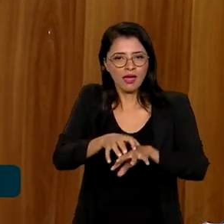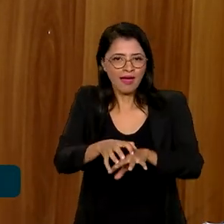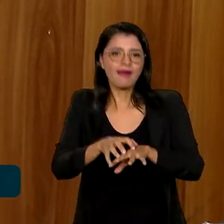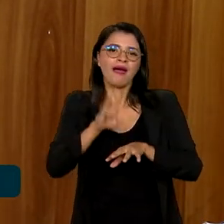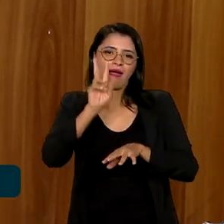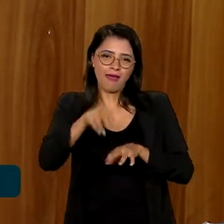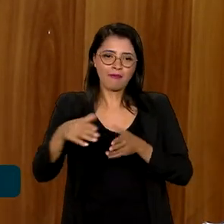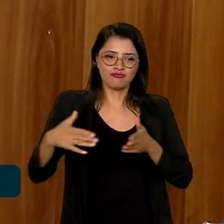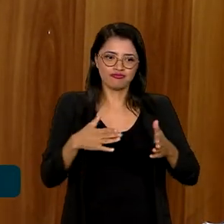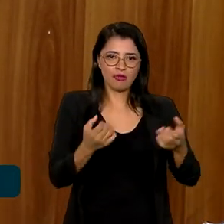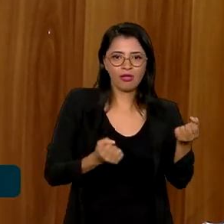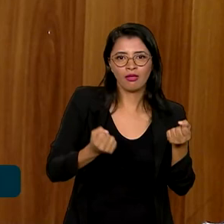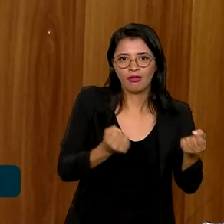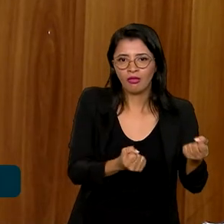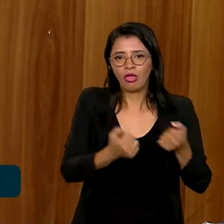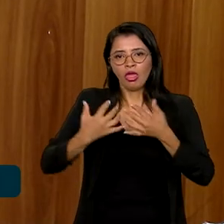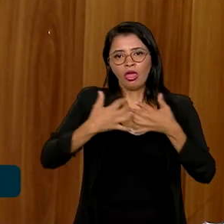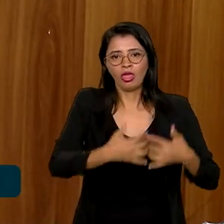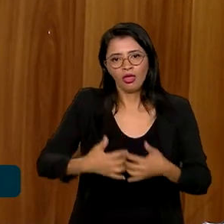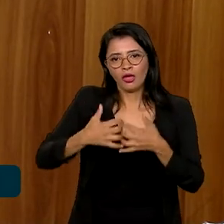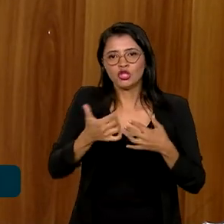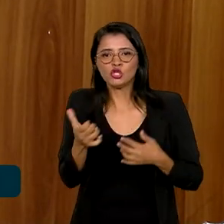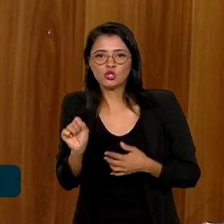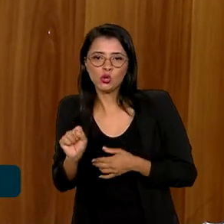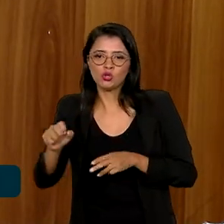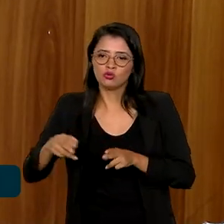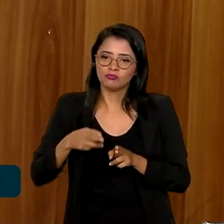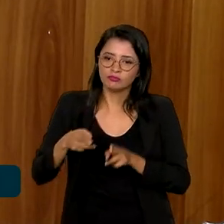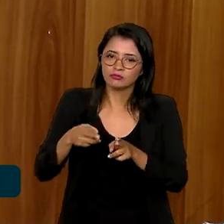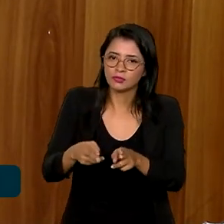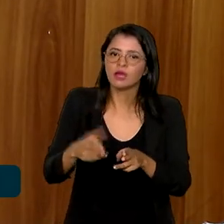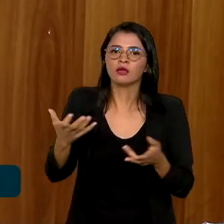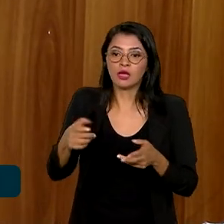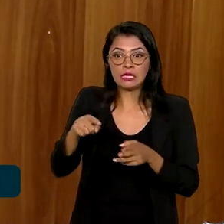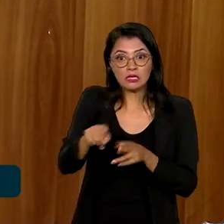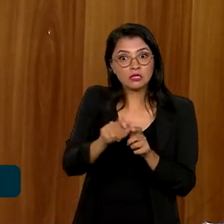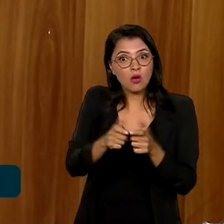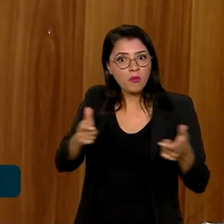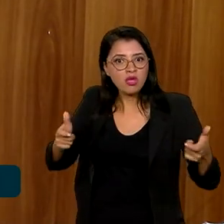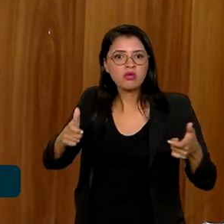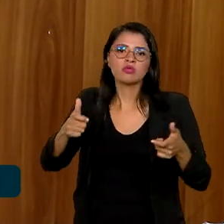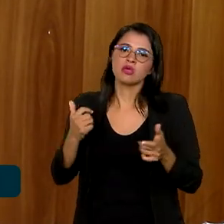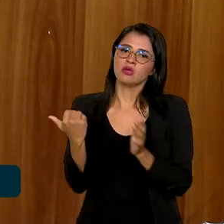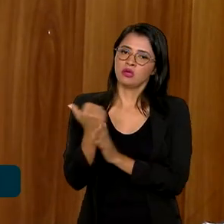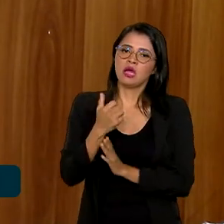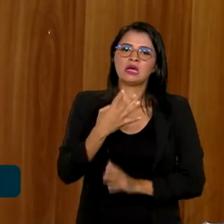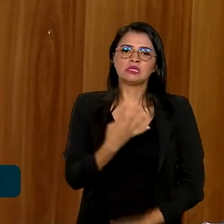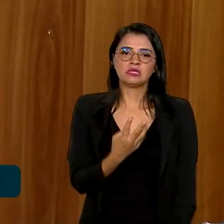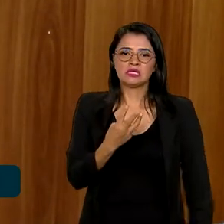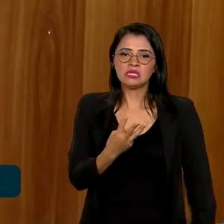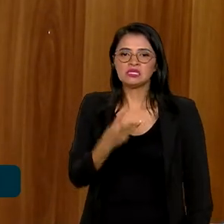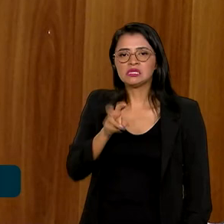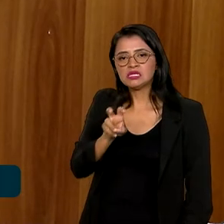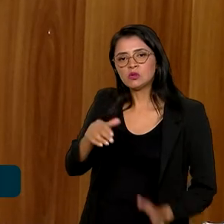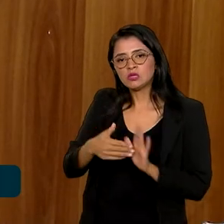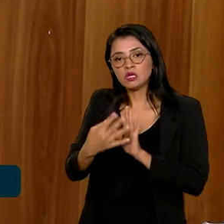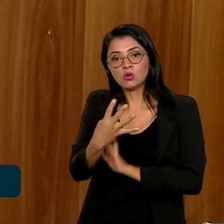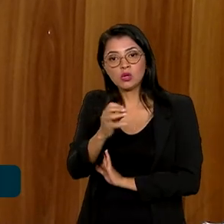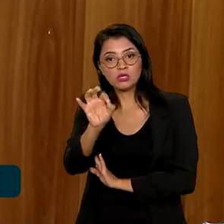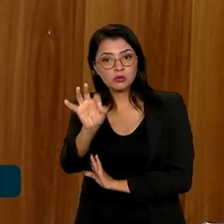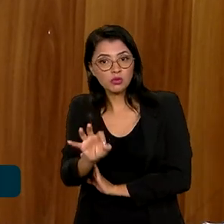e apenas 18% por ferrovia. Nós queremos fazer com que a ferrovia chegue a 35%, 40% na participação